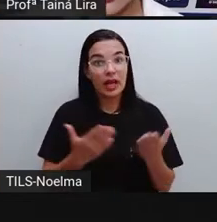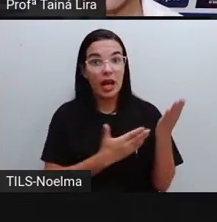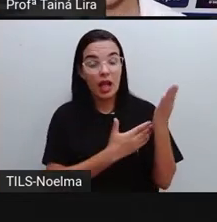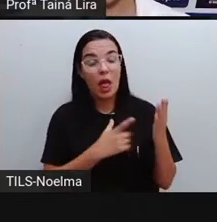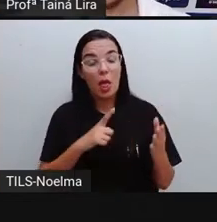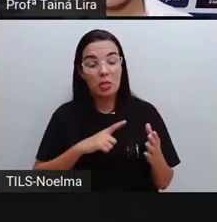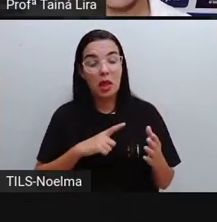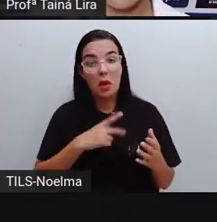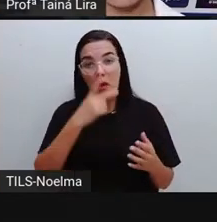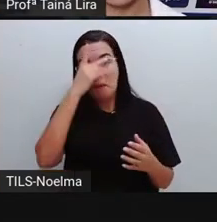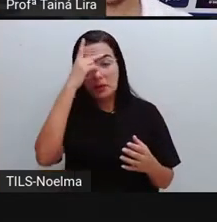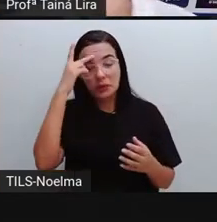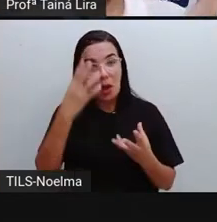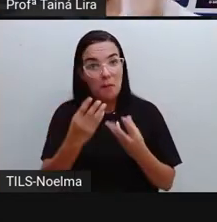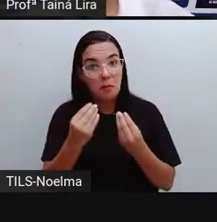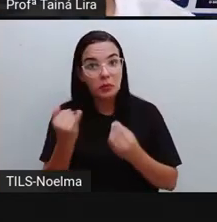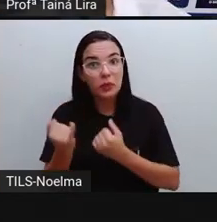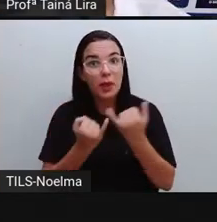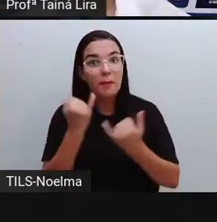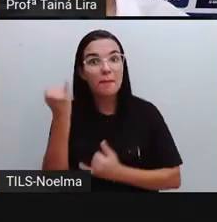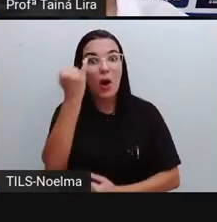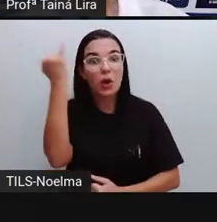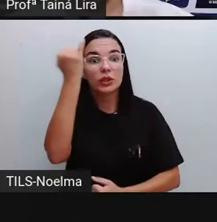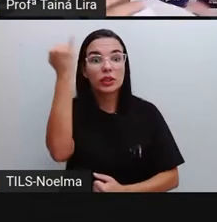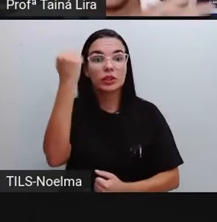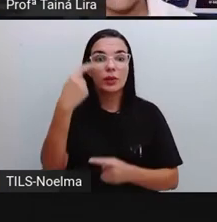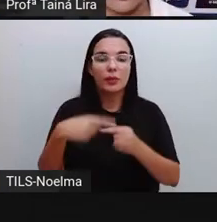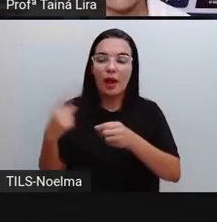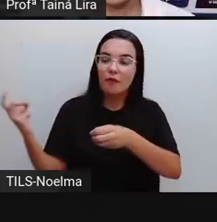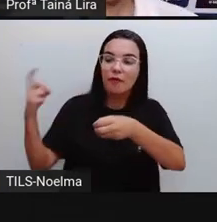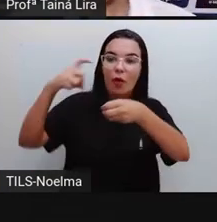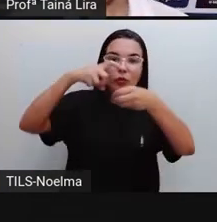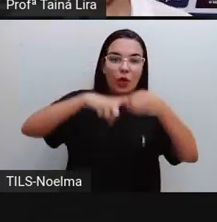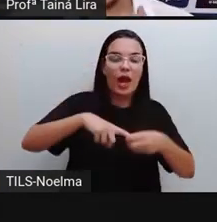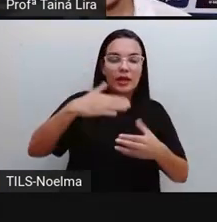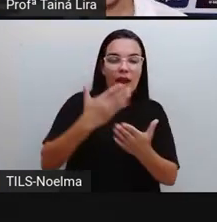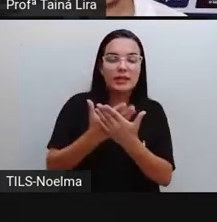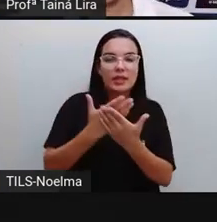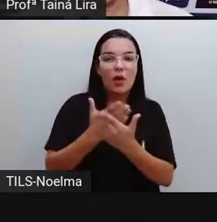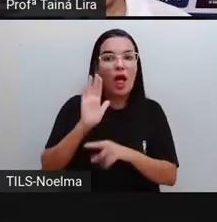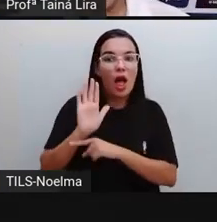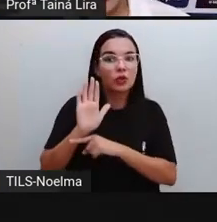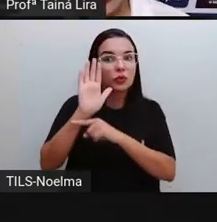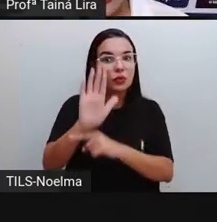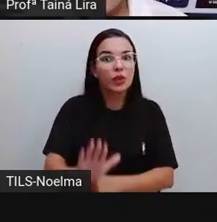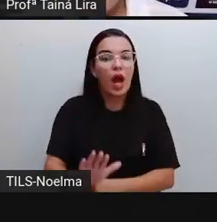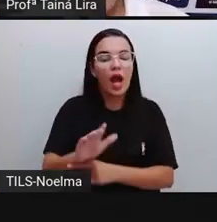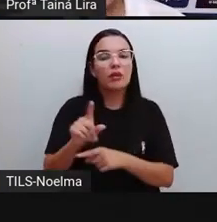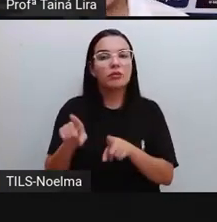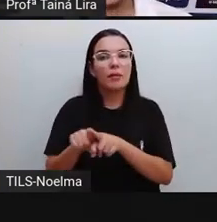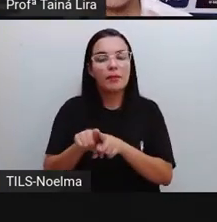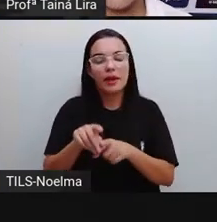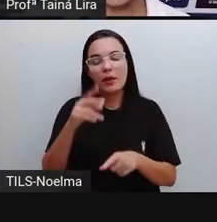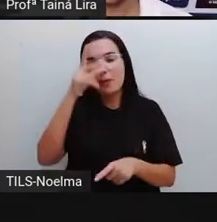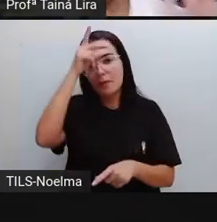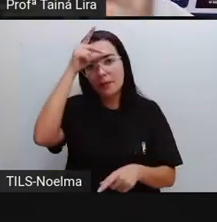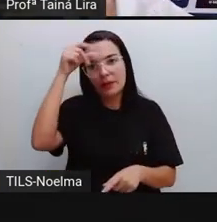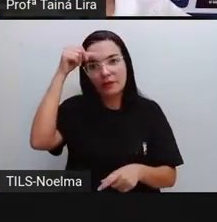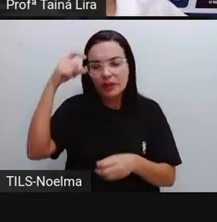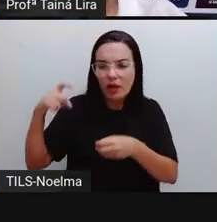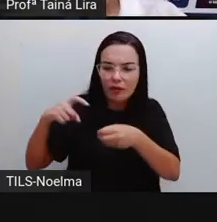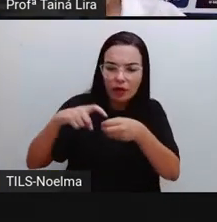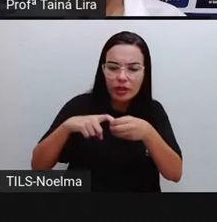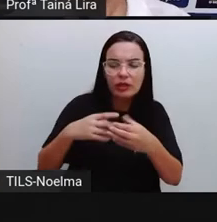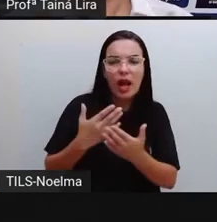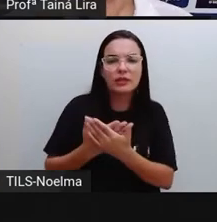importante no nosso processo aí, ó, de retomada das aulas. Ajudou, né, ali, cumpriu o papel de ajudar o prefeito nessa retomada